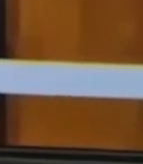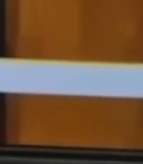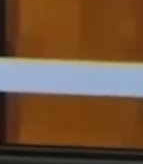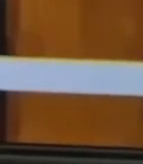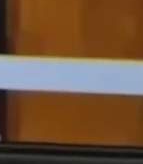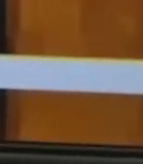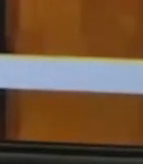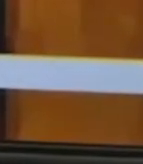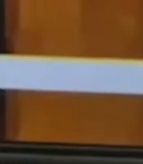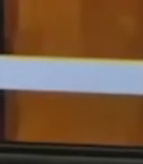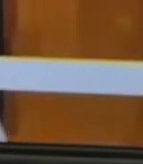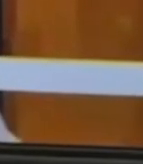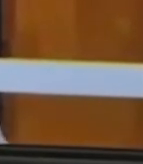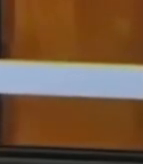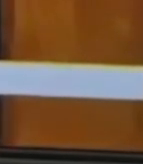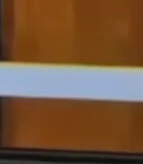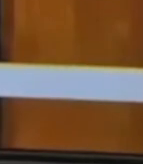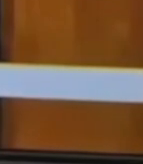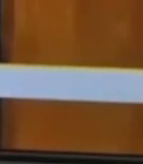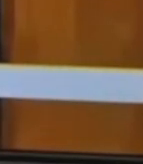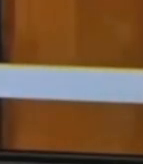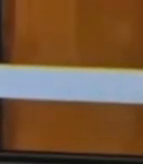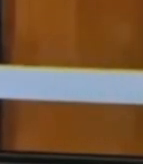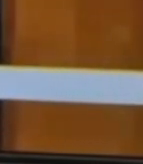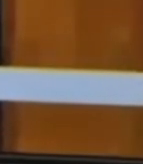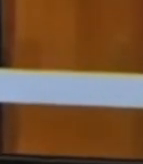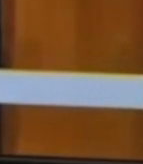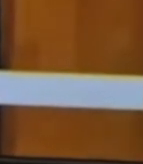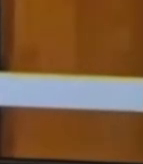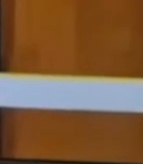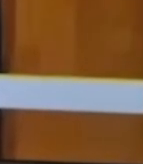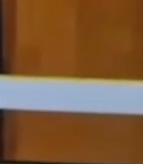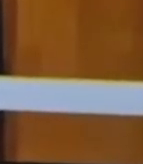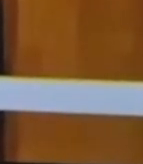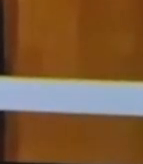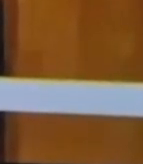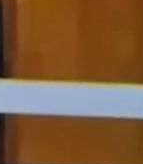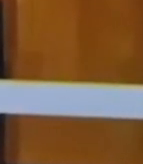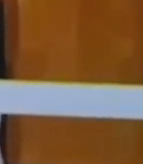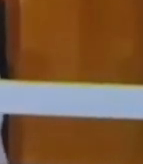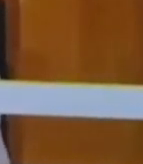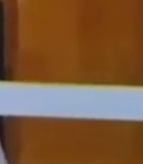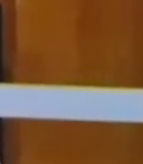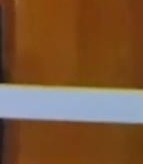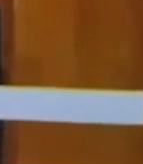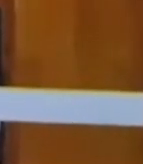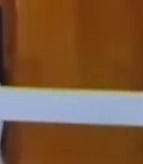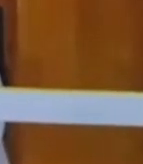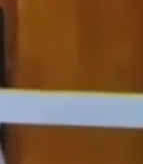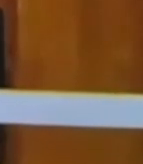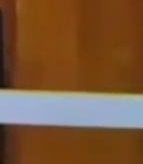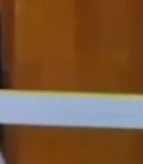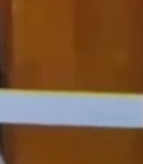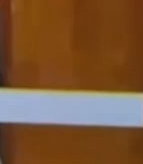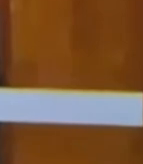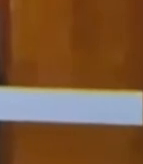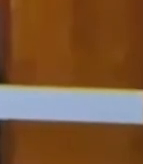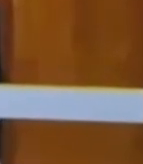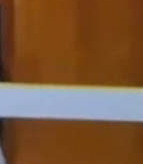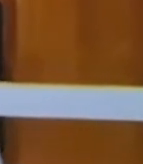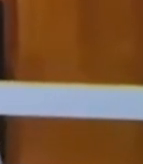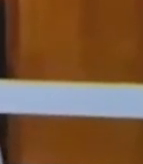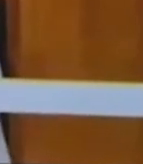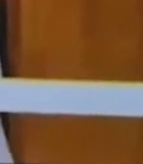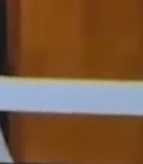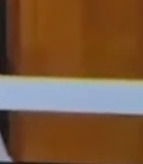dúvida, uma engenharia jurídica muito complicada, mas que o Estado tem que fazer. A gente já falou aqui, é a obrigação do Estado fazer duas coisas.